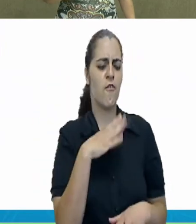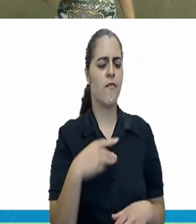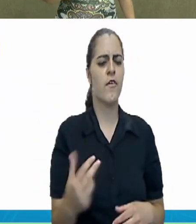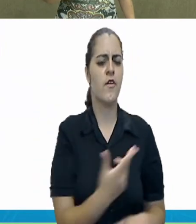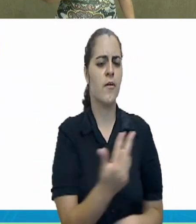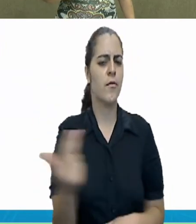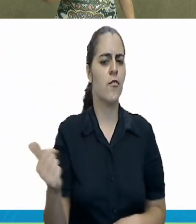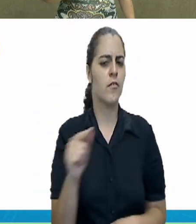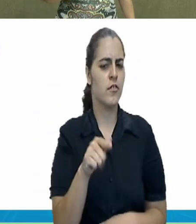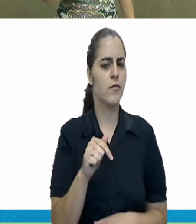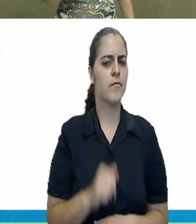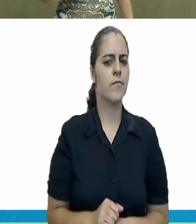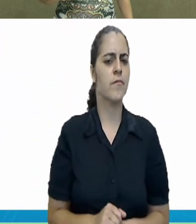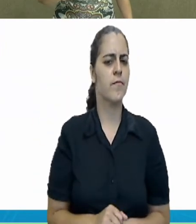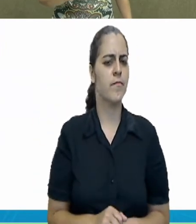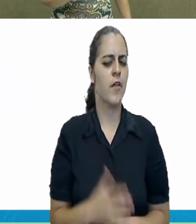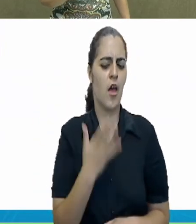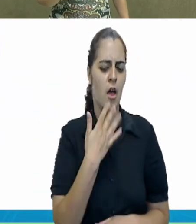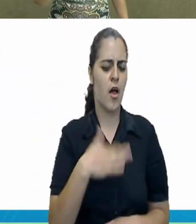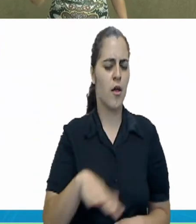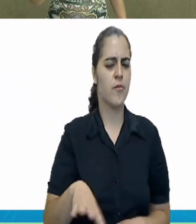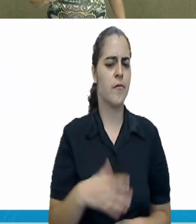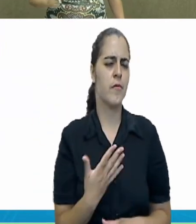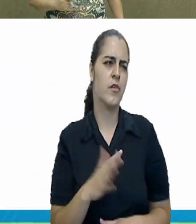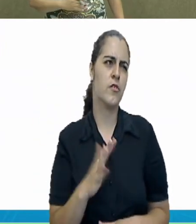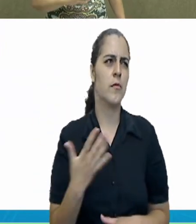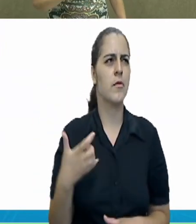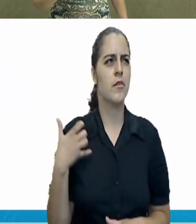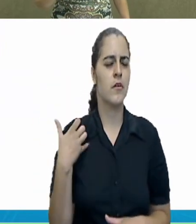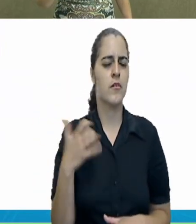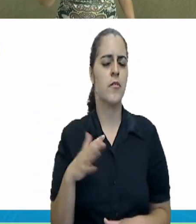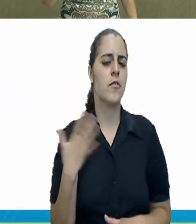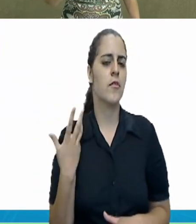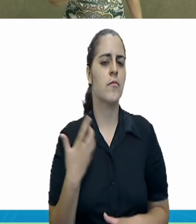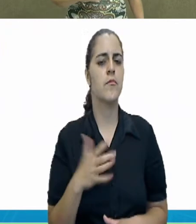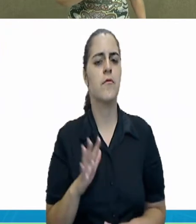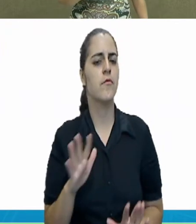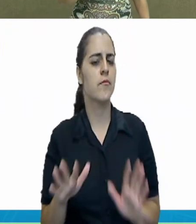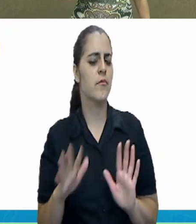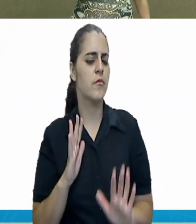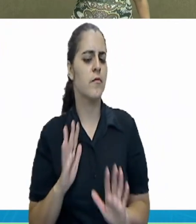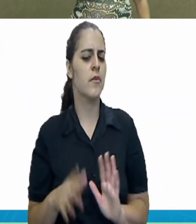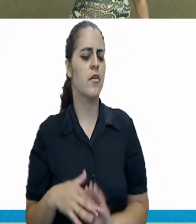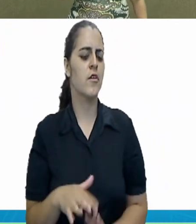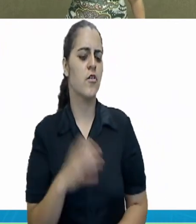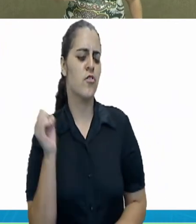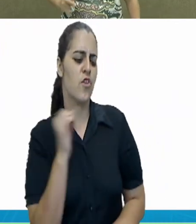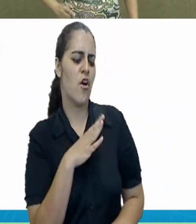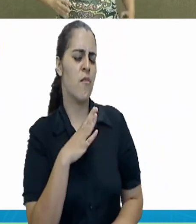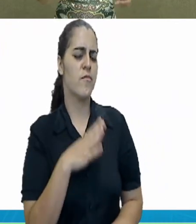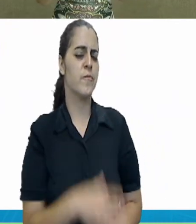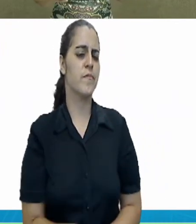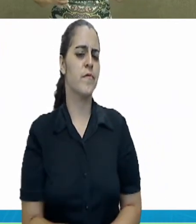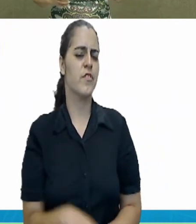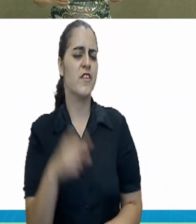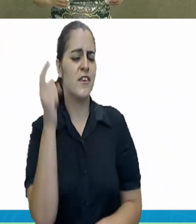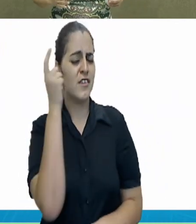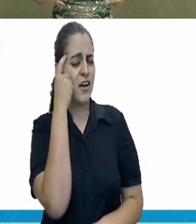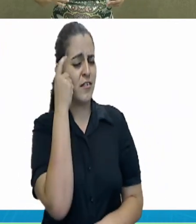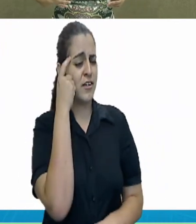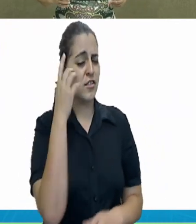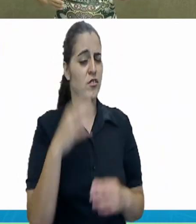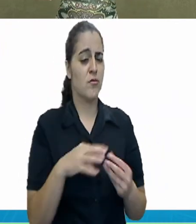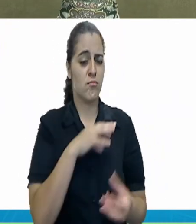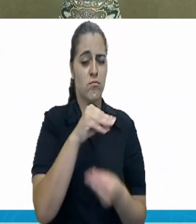vocês. Na faixa etária da pré-adolescência, pré-adolescente e a cabeça